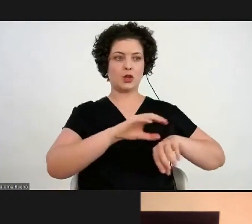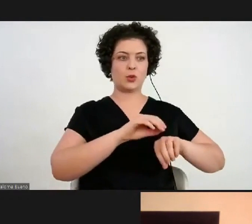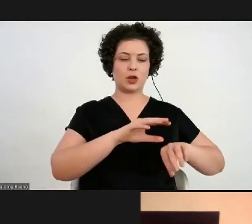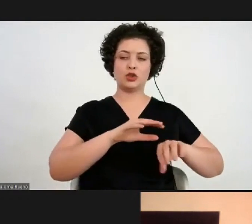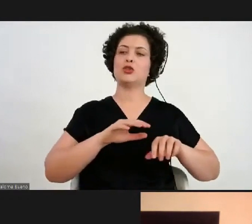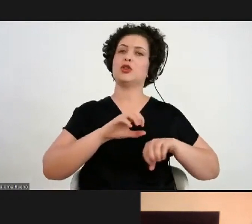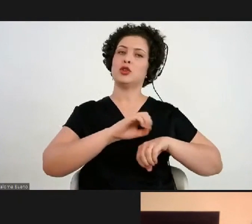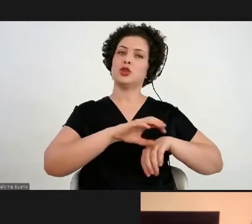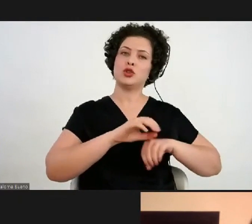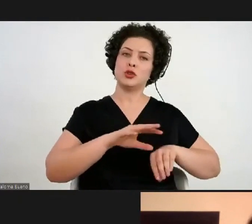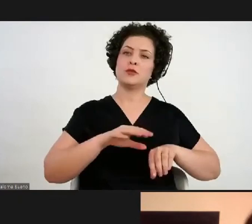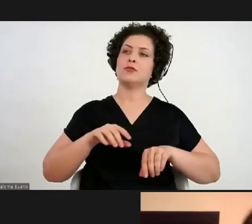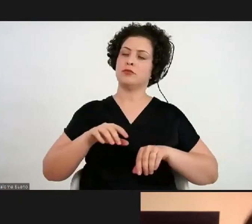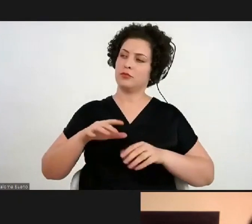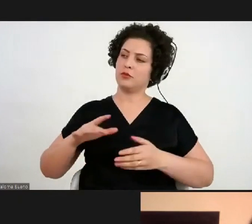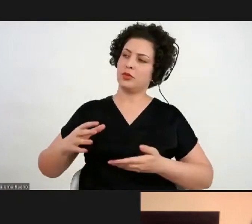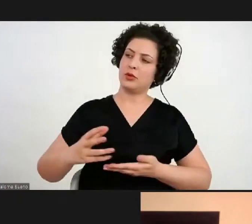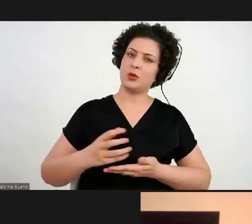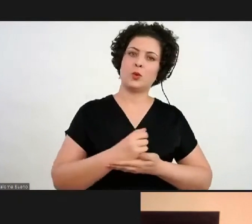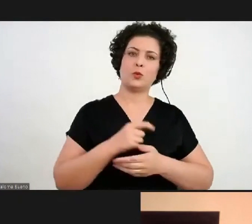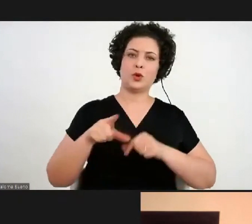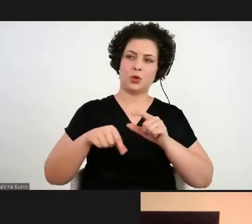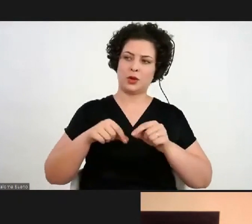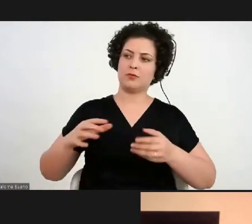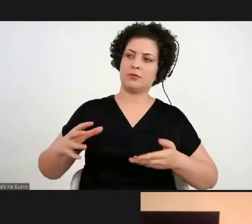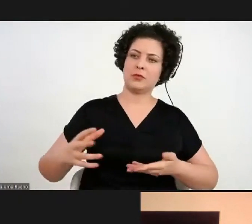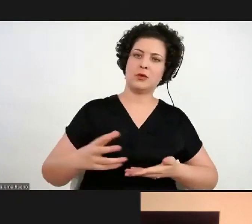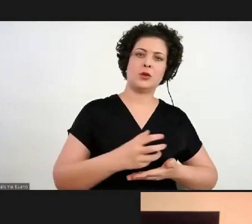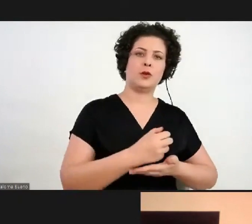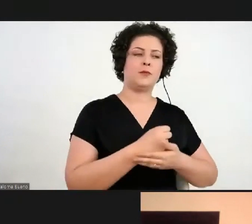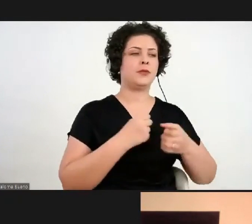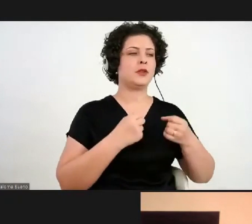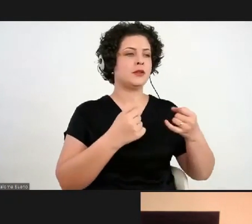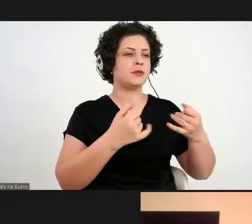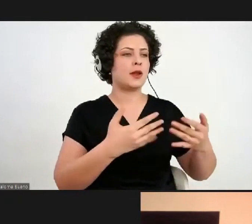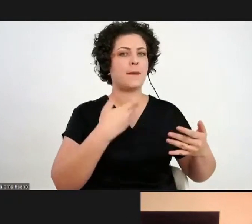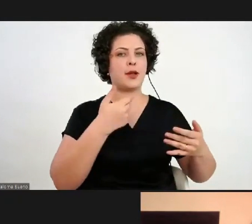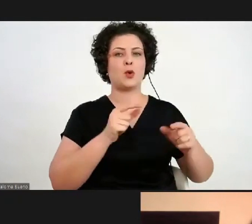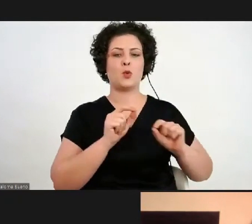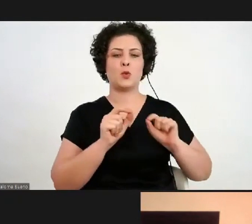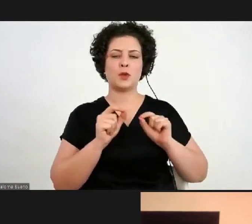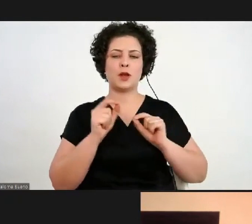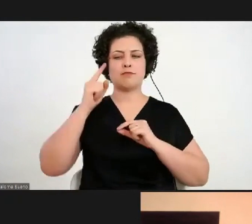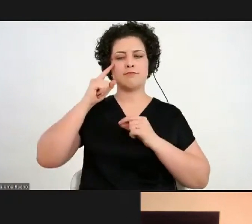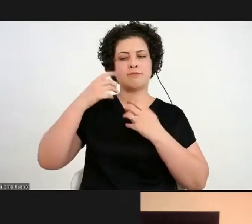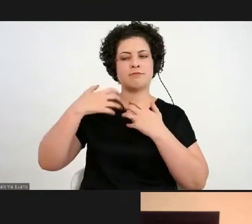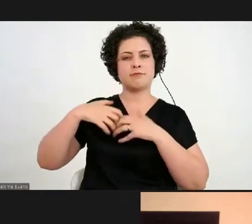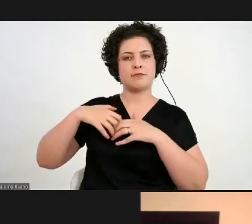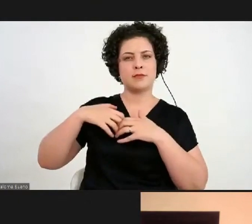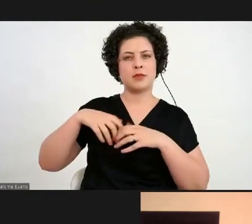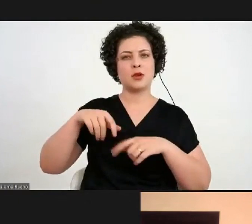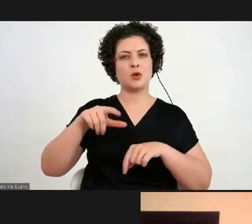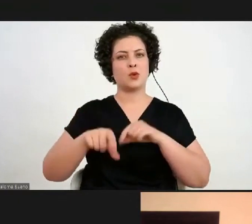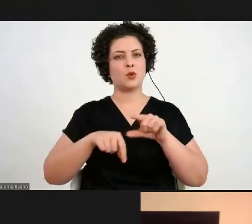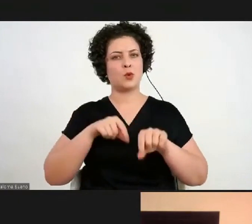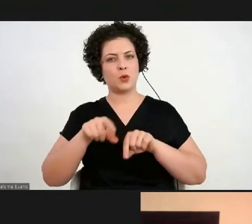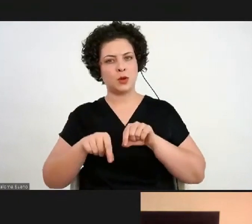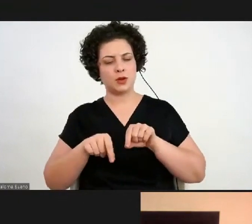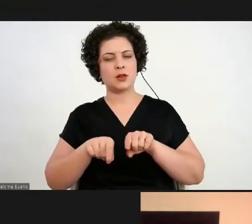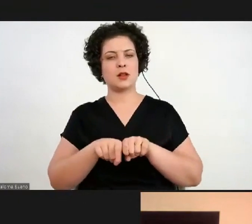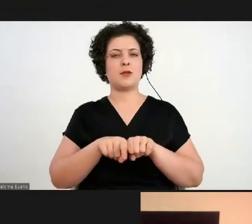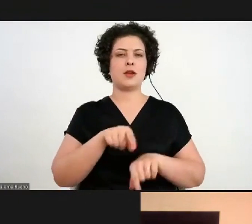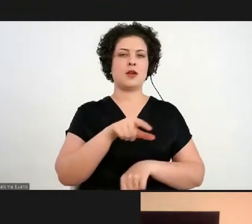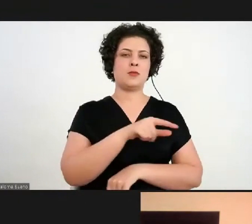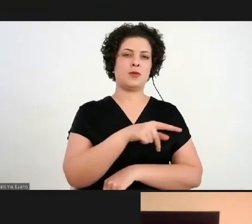também a partir dessa pesquisa, dessa curadoria, explicando melhor o que foi o pensamento dos curadores, dos professores. Uma outra